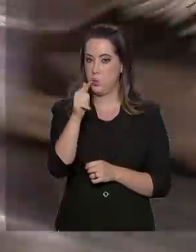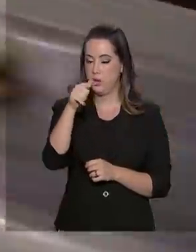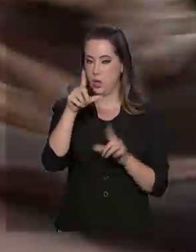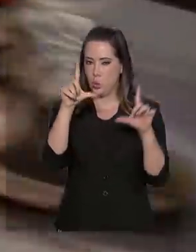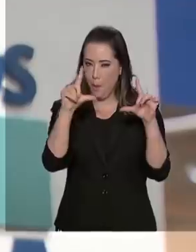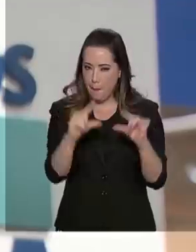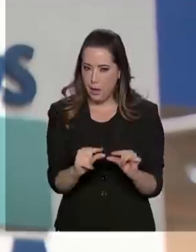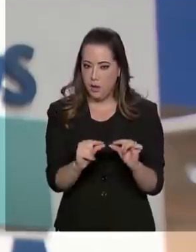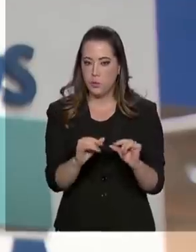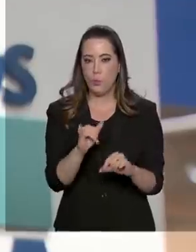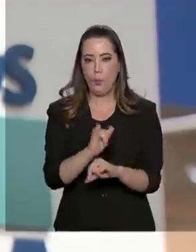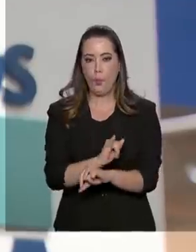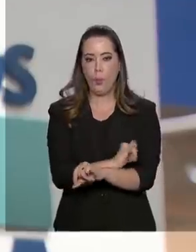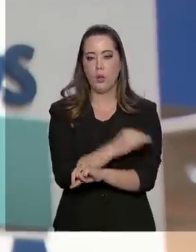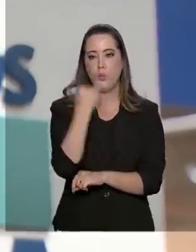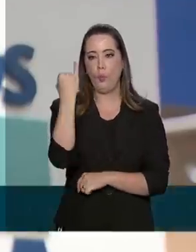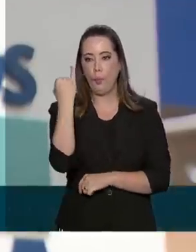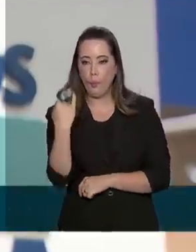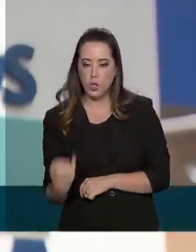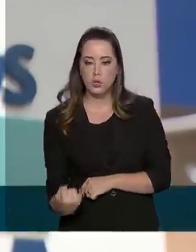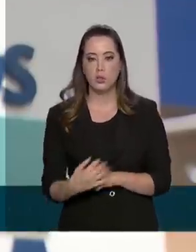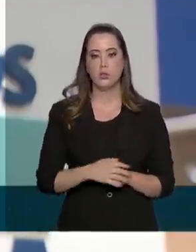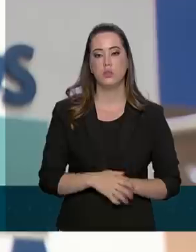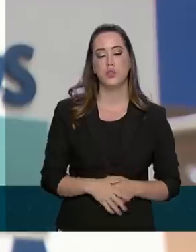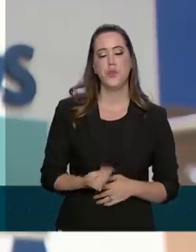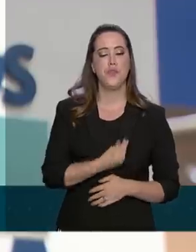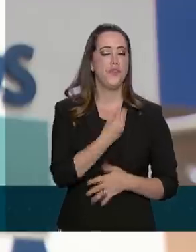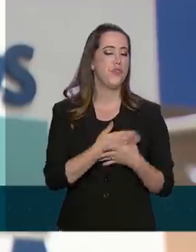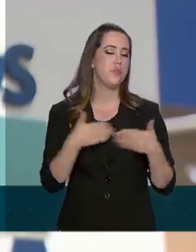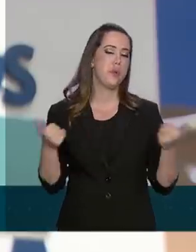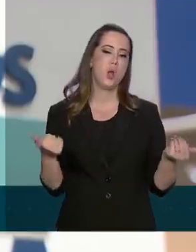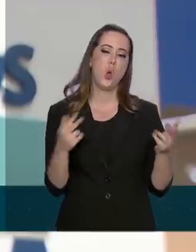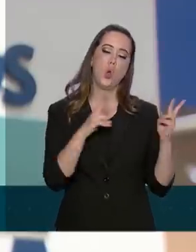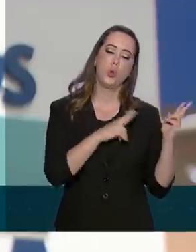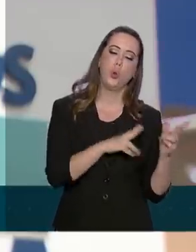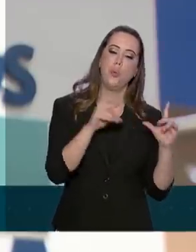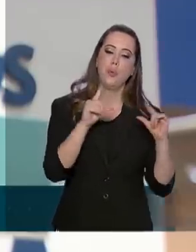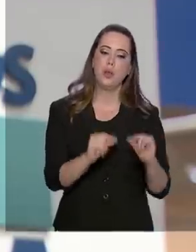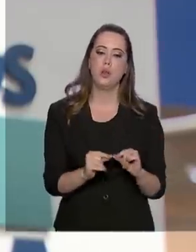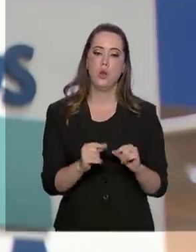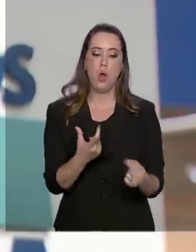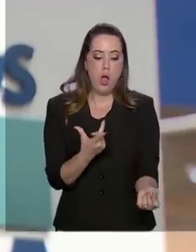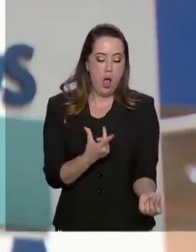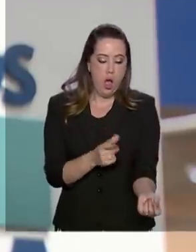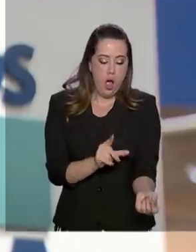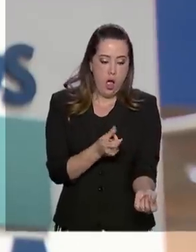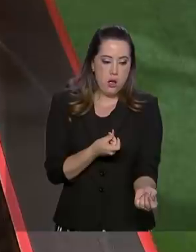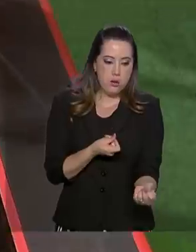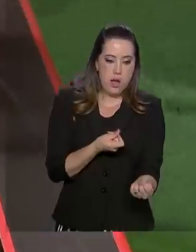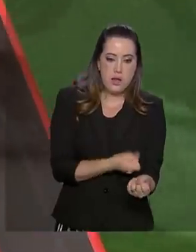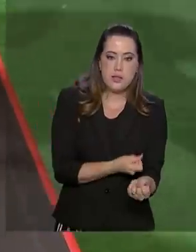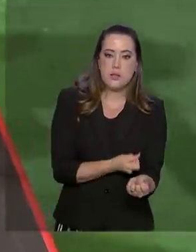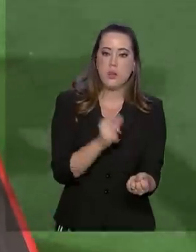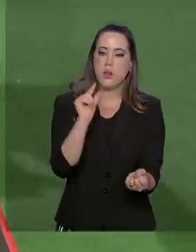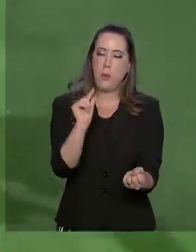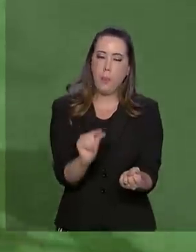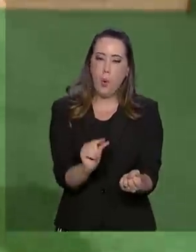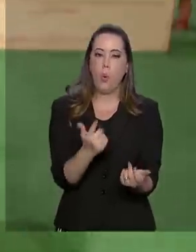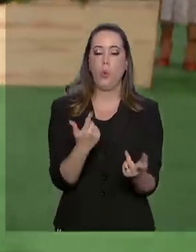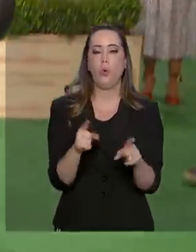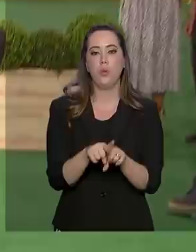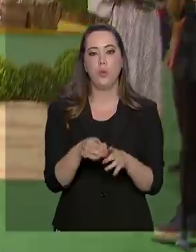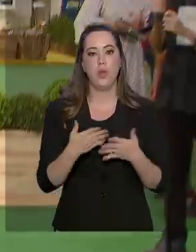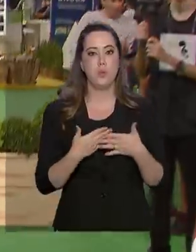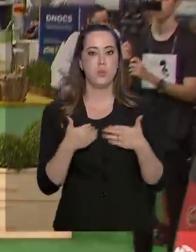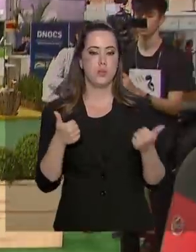virou atleta. Eu durmo melhor, eu vivo melhor. A quantidade de insulina injetável que eu preciso é muito menor. Eu brinco assim, eu sou mais